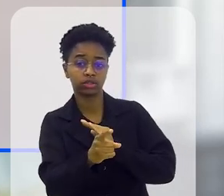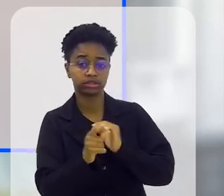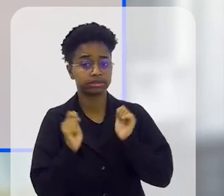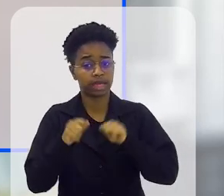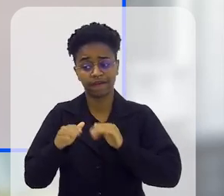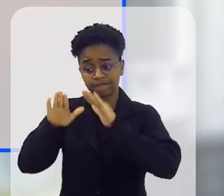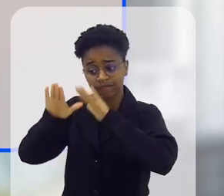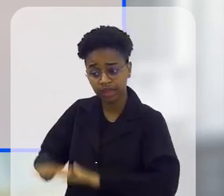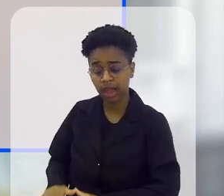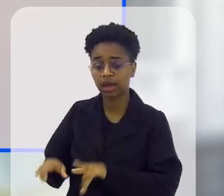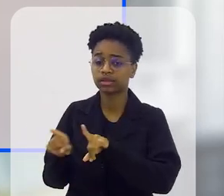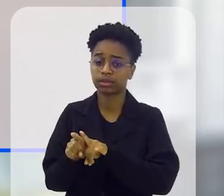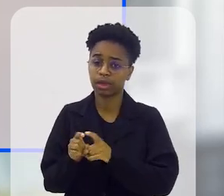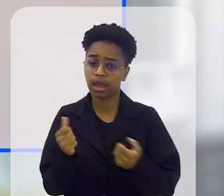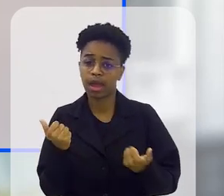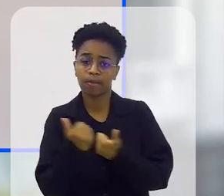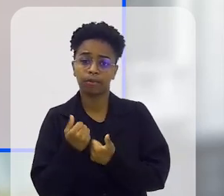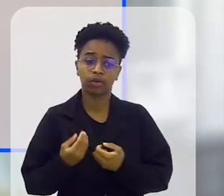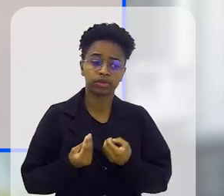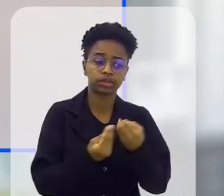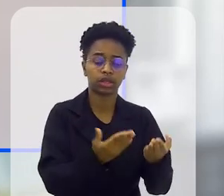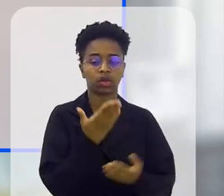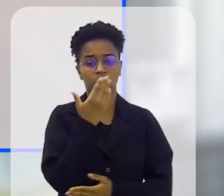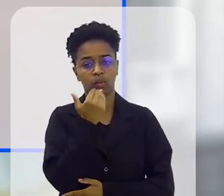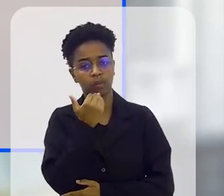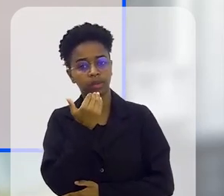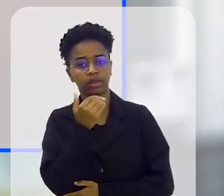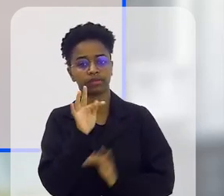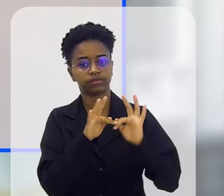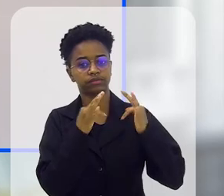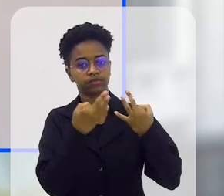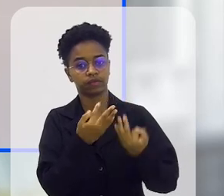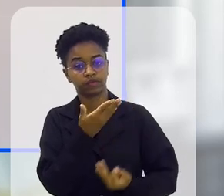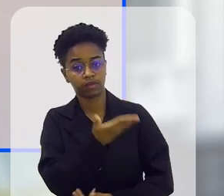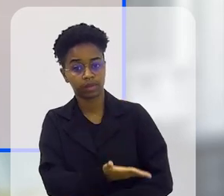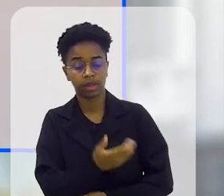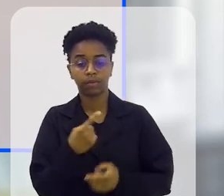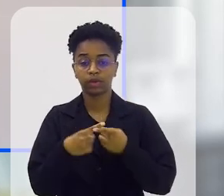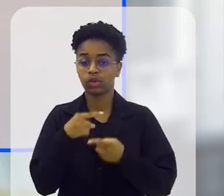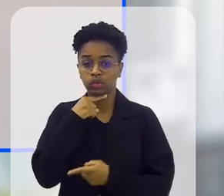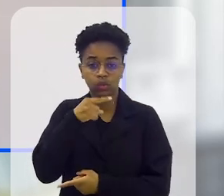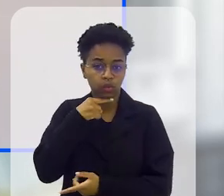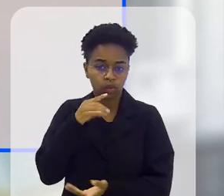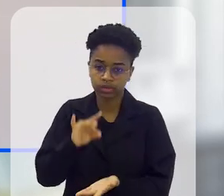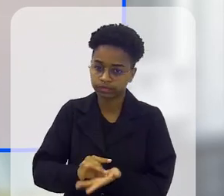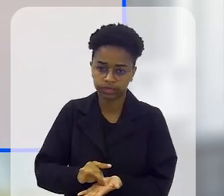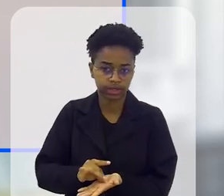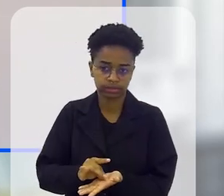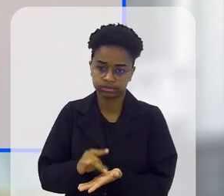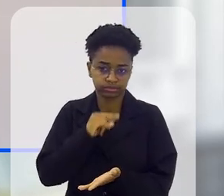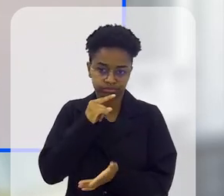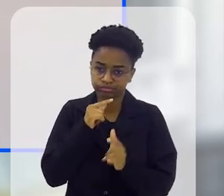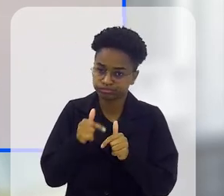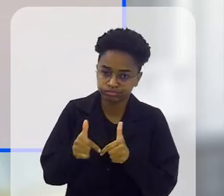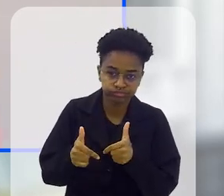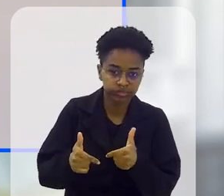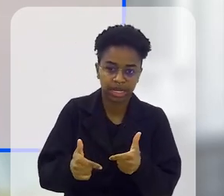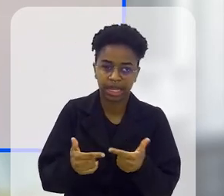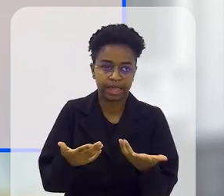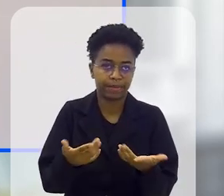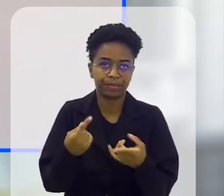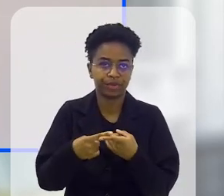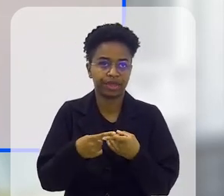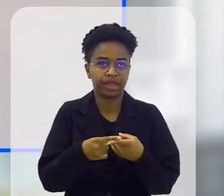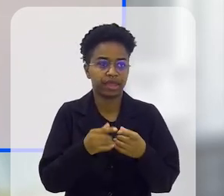uma bolsa com alimentos para essa família que não consegue efetivamente dar conta do que